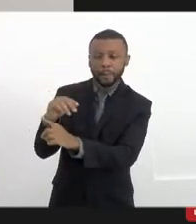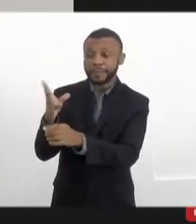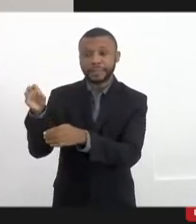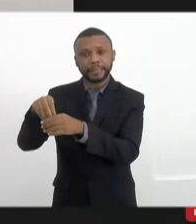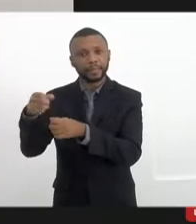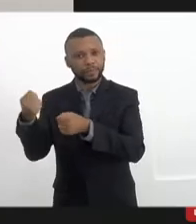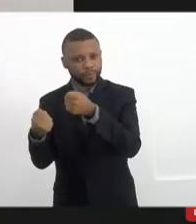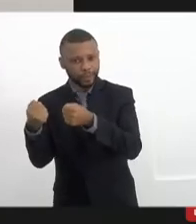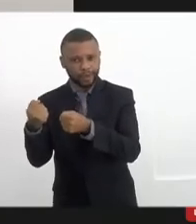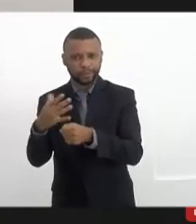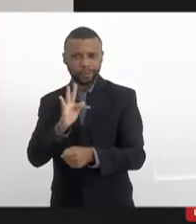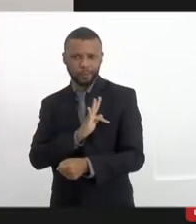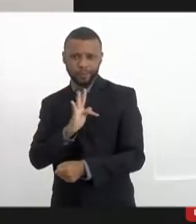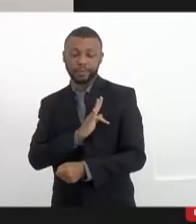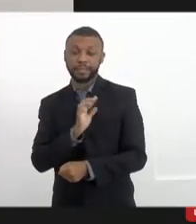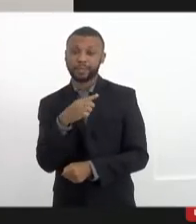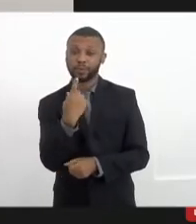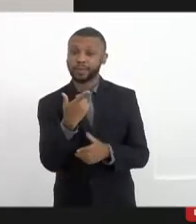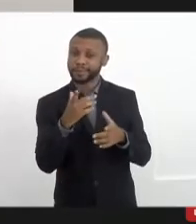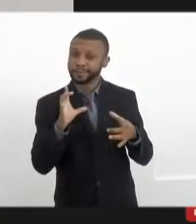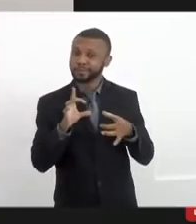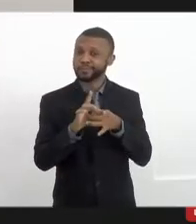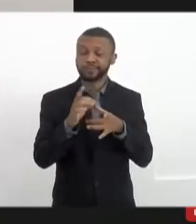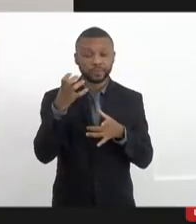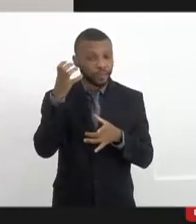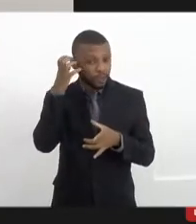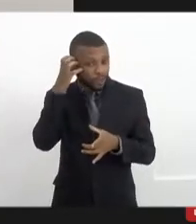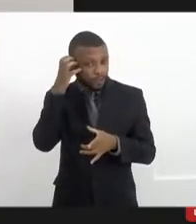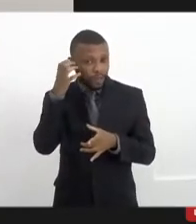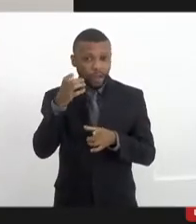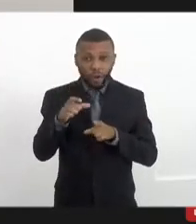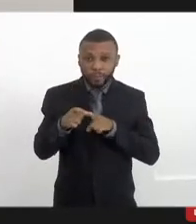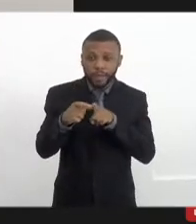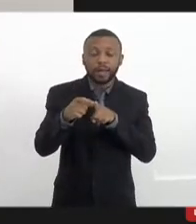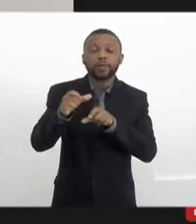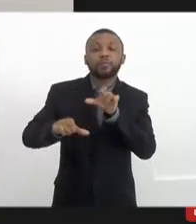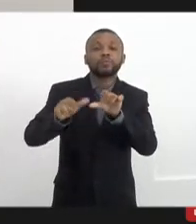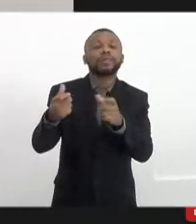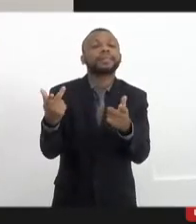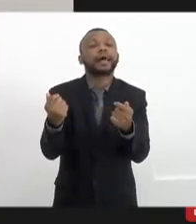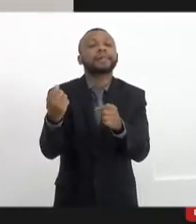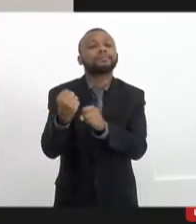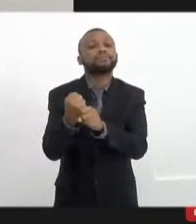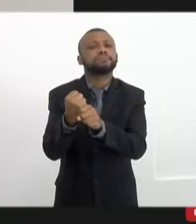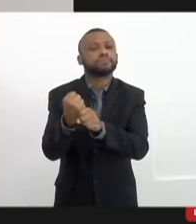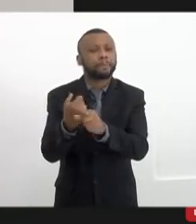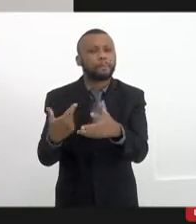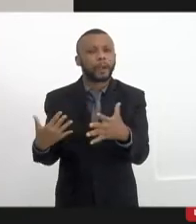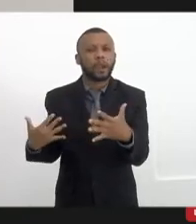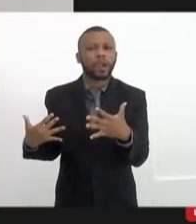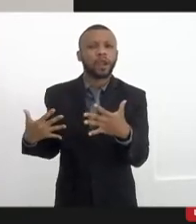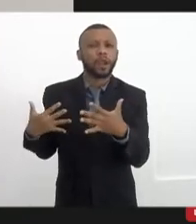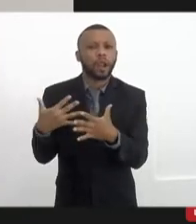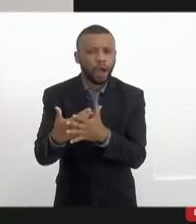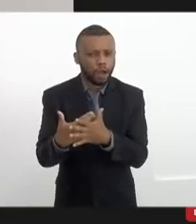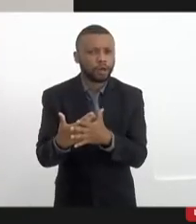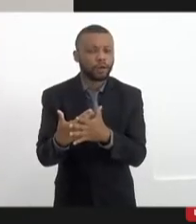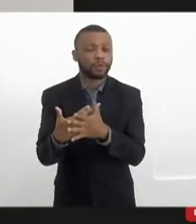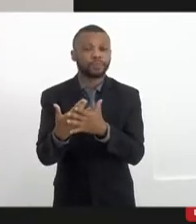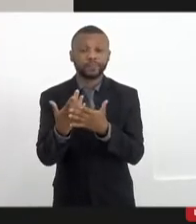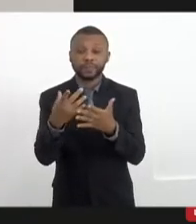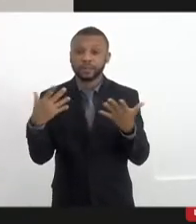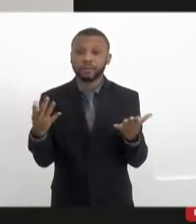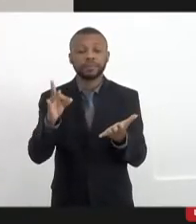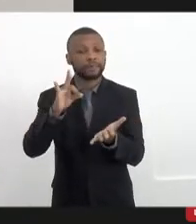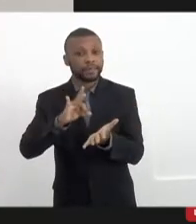legislação para as rádios comunitárias, por exemplo, não mudou absolutamente nada nesses anos todos, não sei quantos anos. Na realidade,